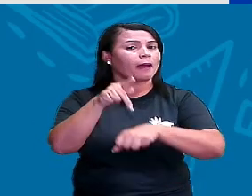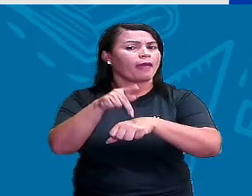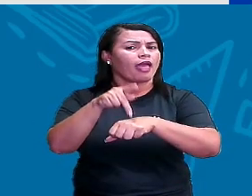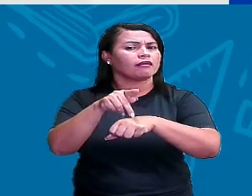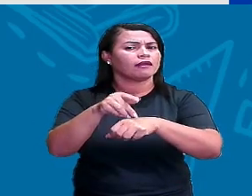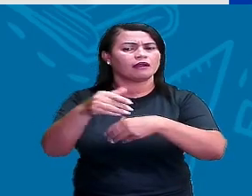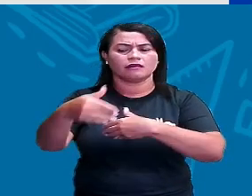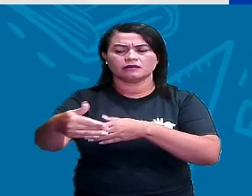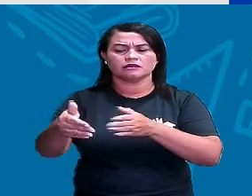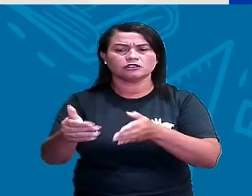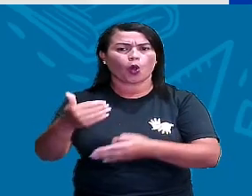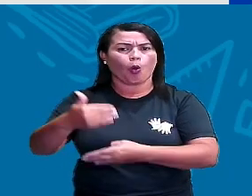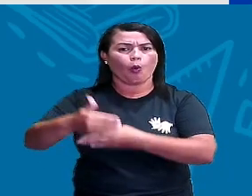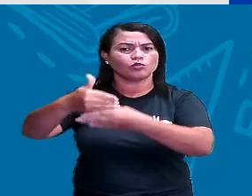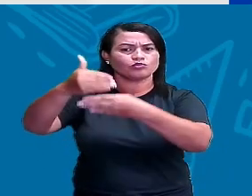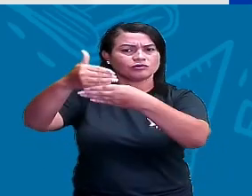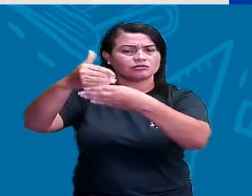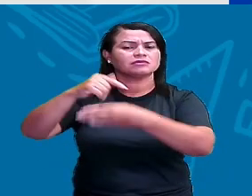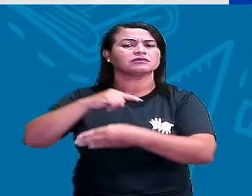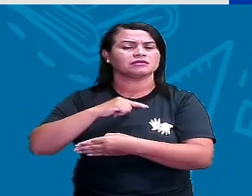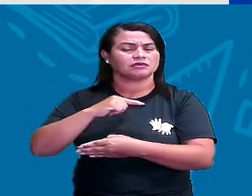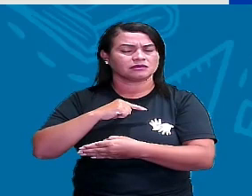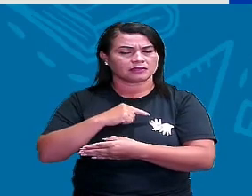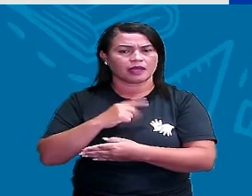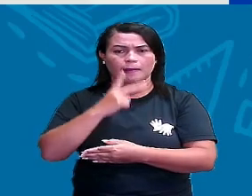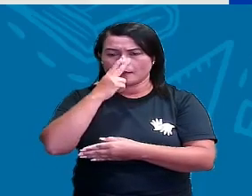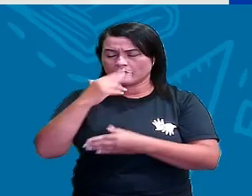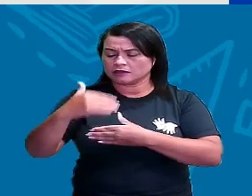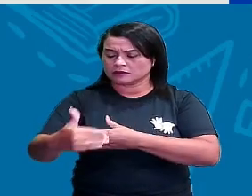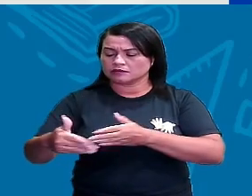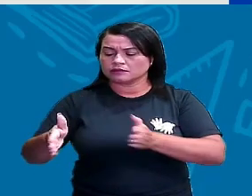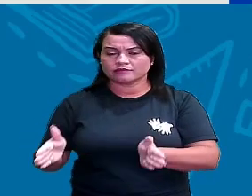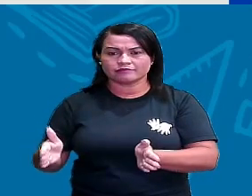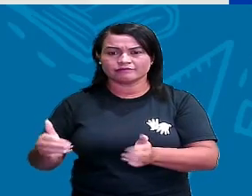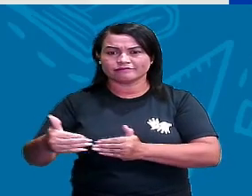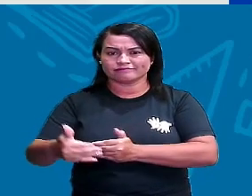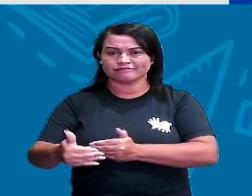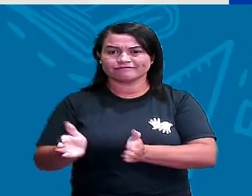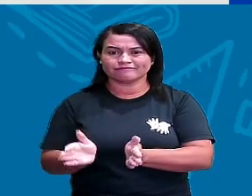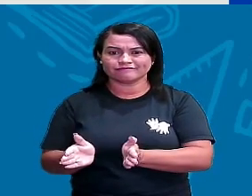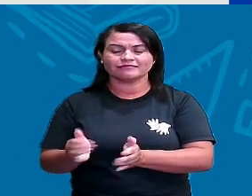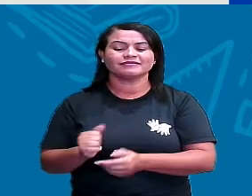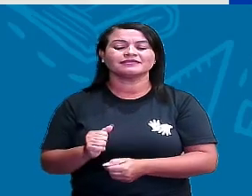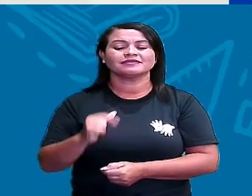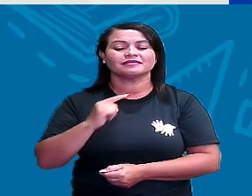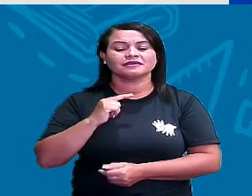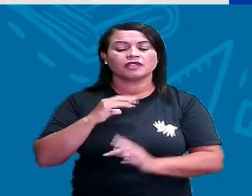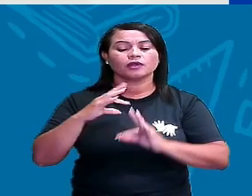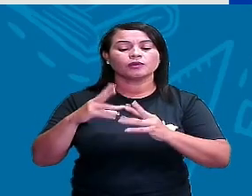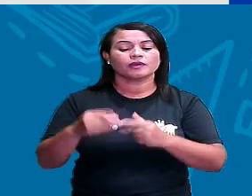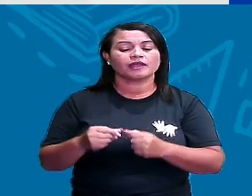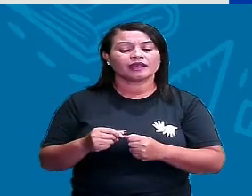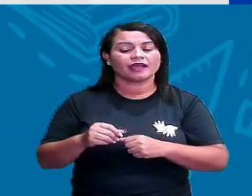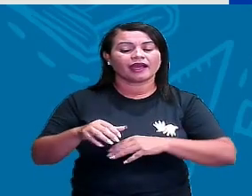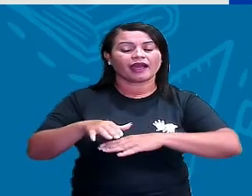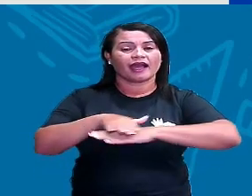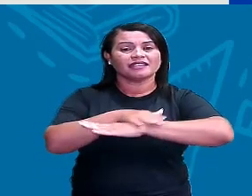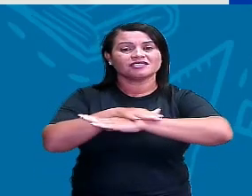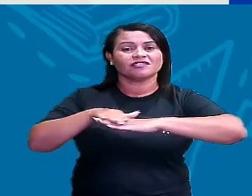construção? Ele tem o formato de um paralelepípedo. Então, todas as faces têm a forma de